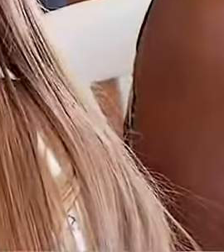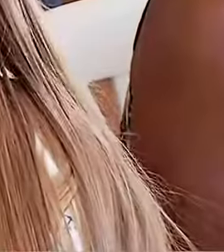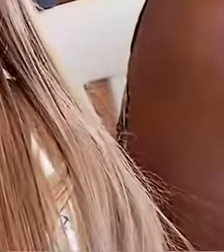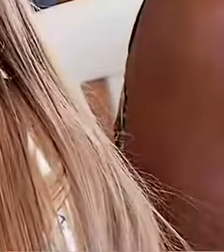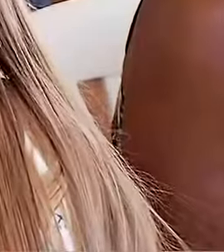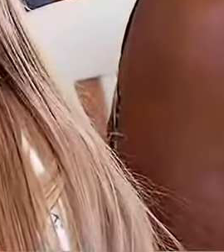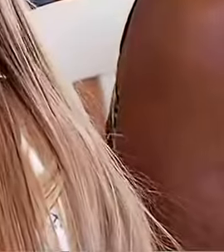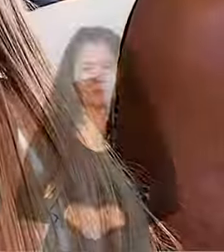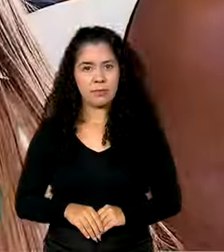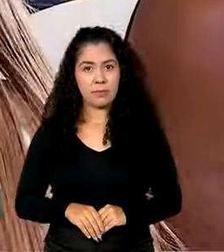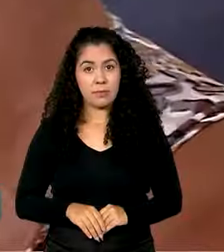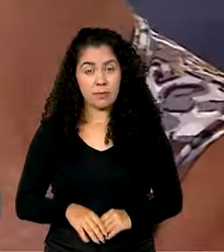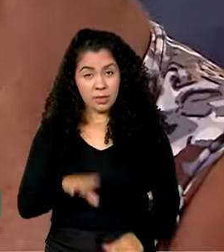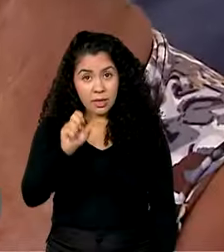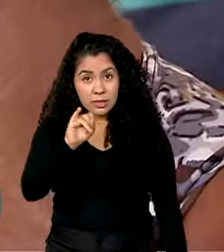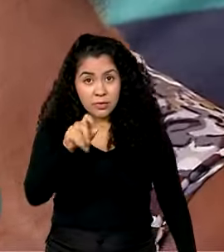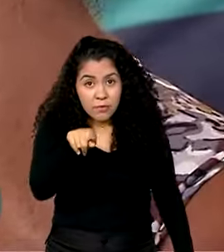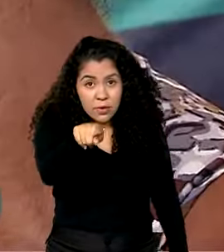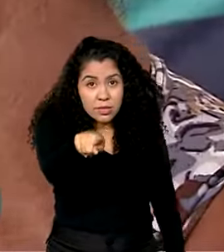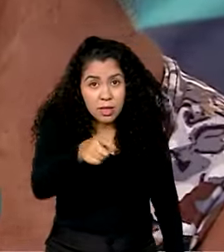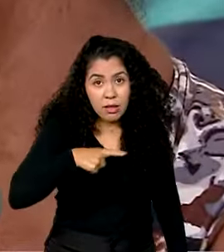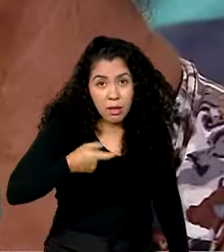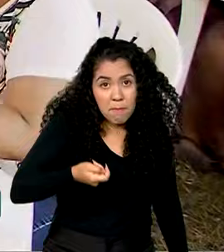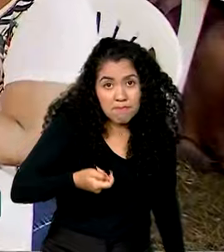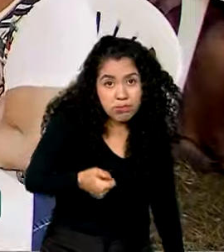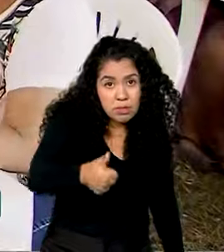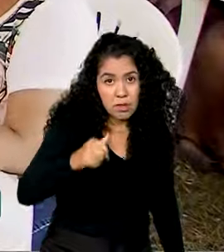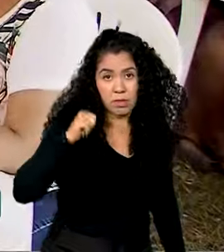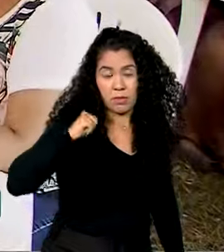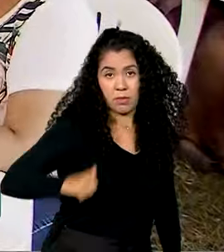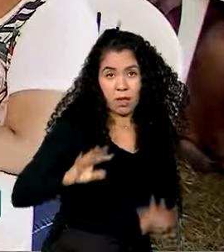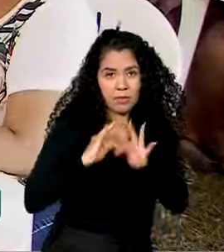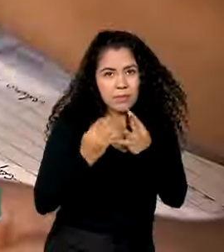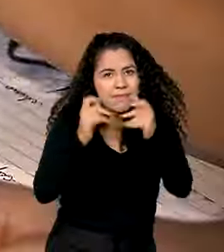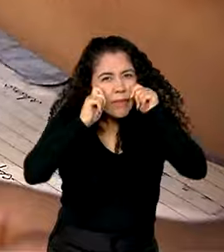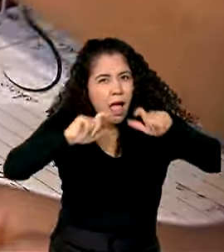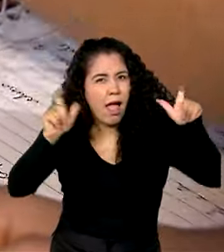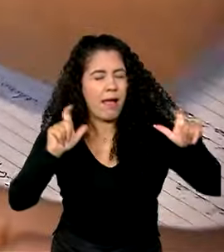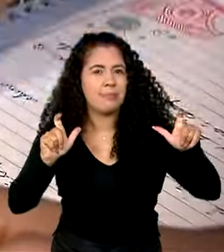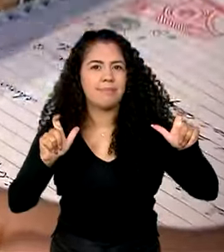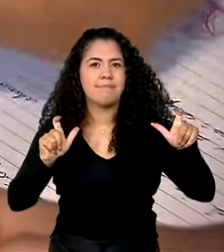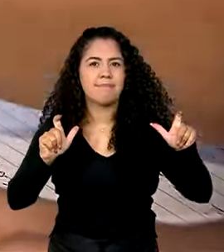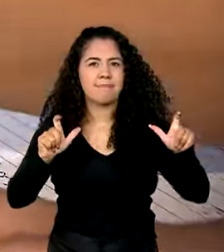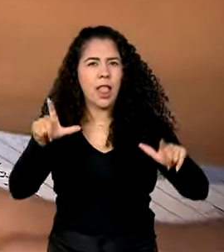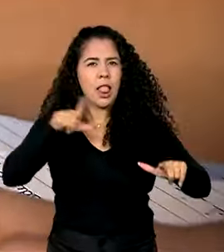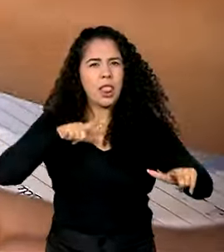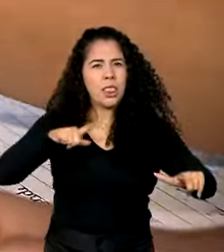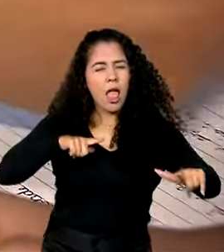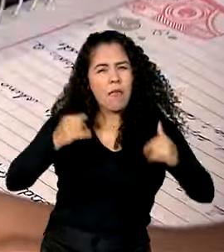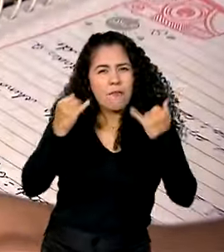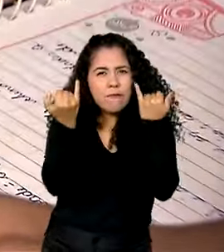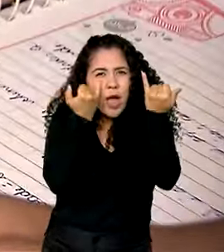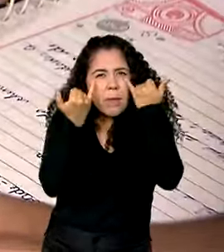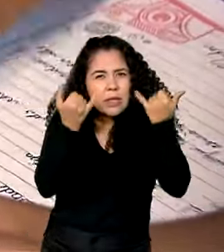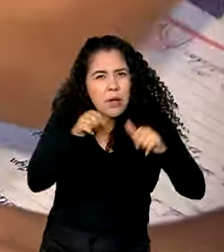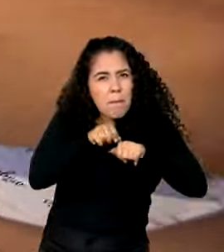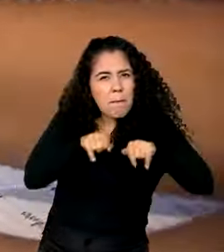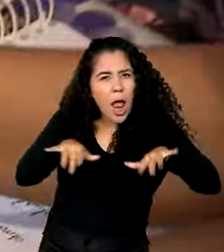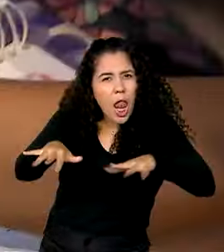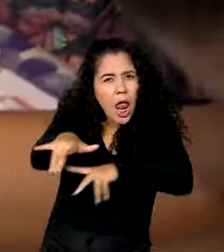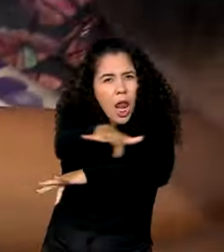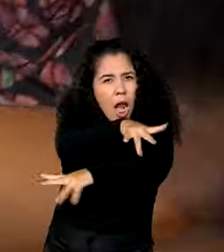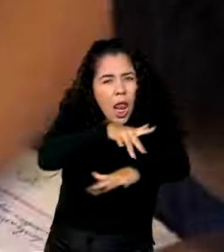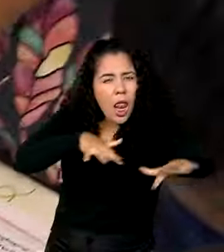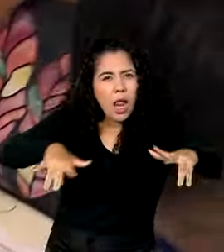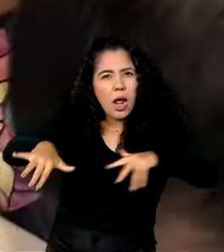Se você é beneficiário do Bolsa Família, atenção! Está circulando uma informação falsa